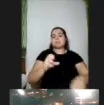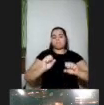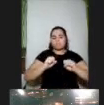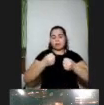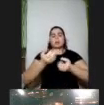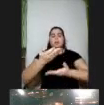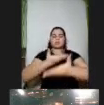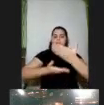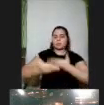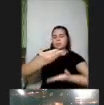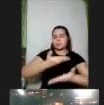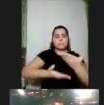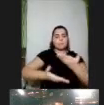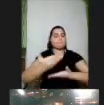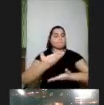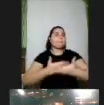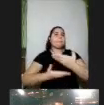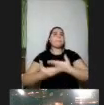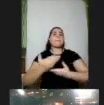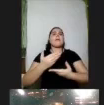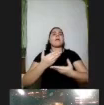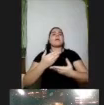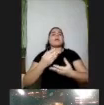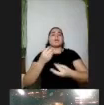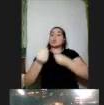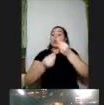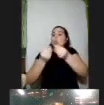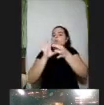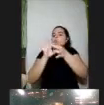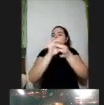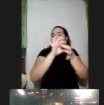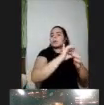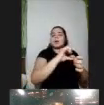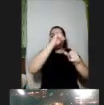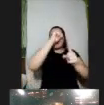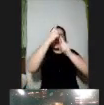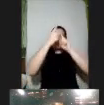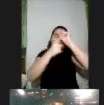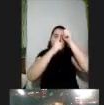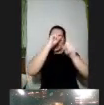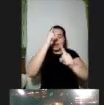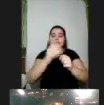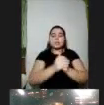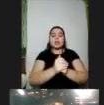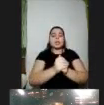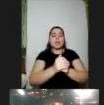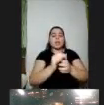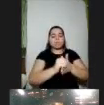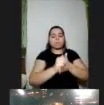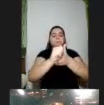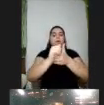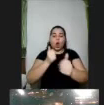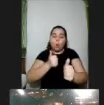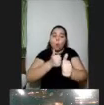os pontos de conexão entre ideias orientar aí a forma como a pessoa vai processar essa